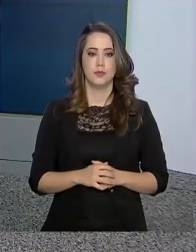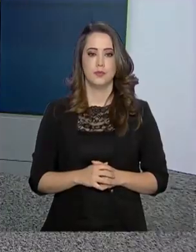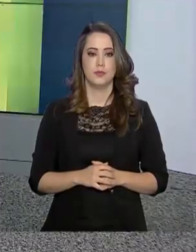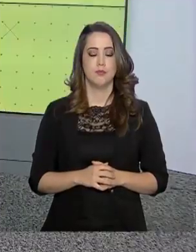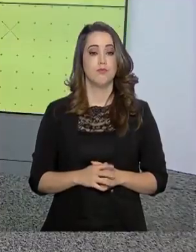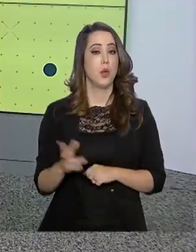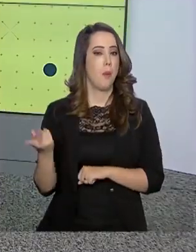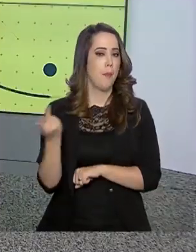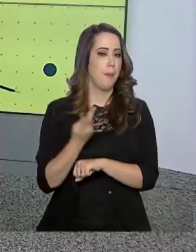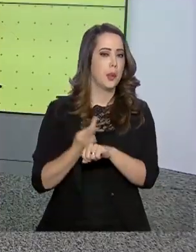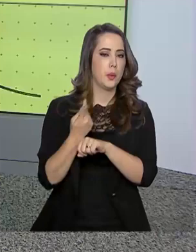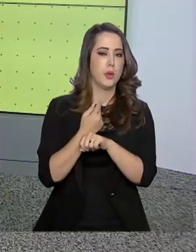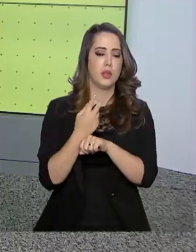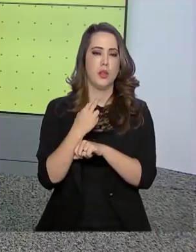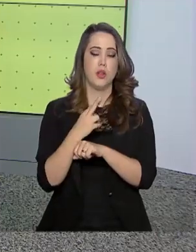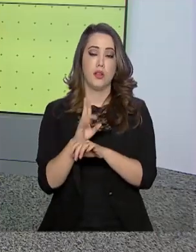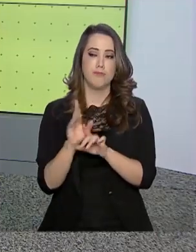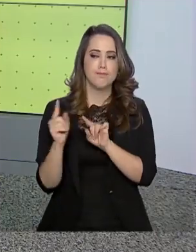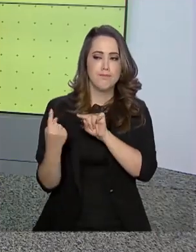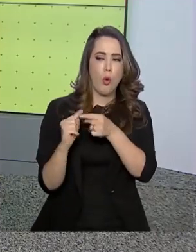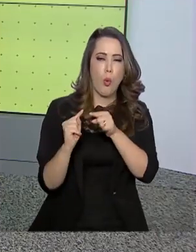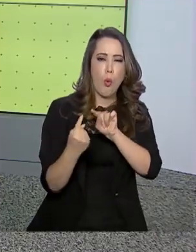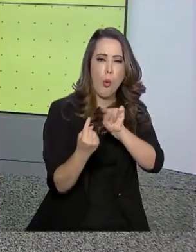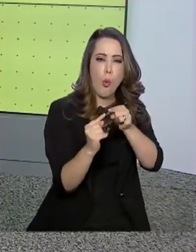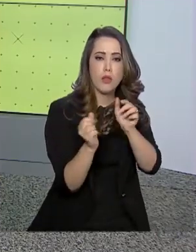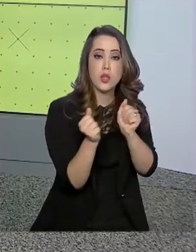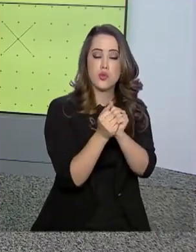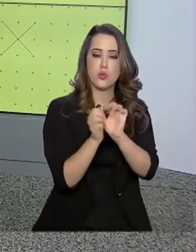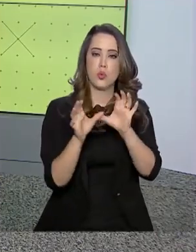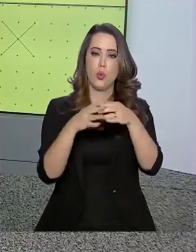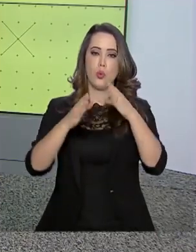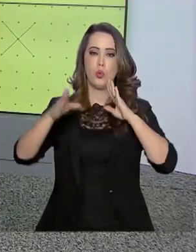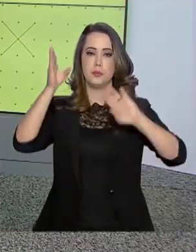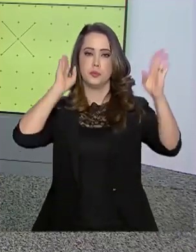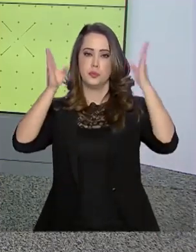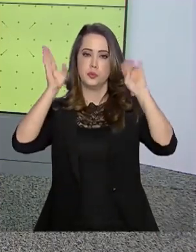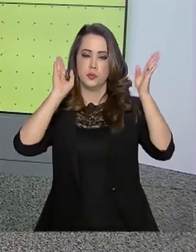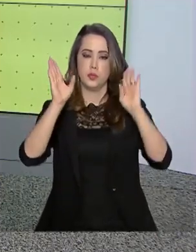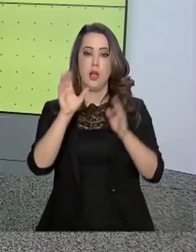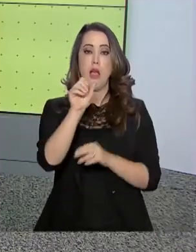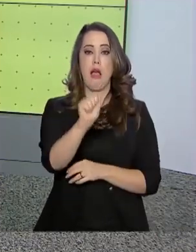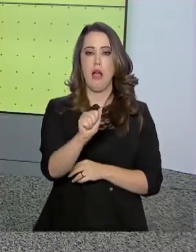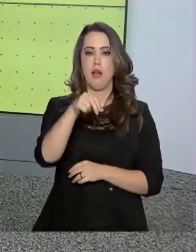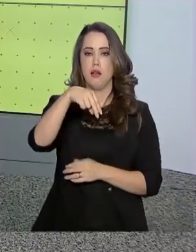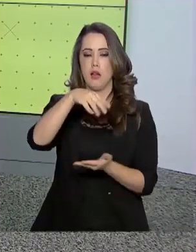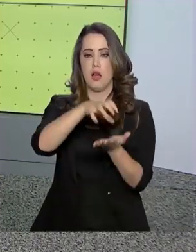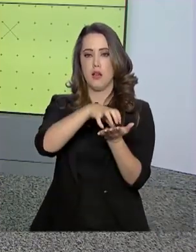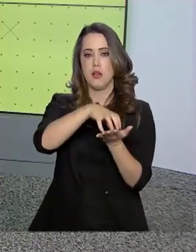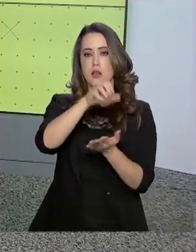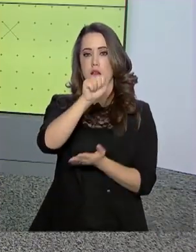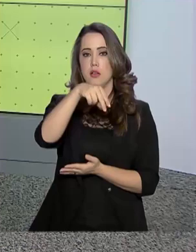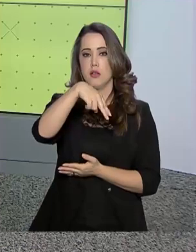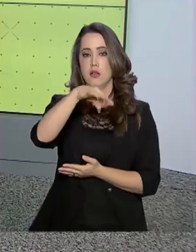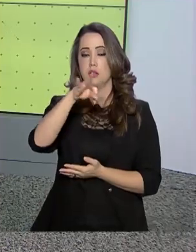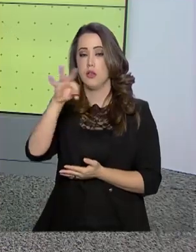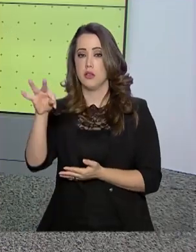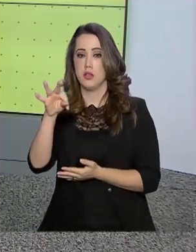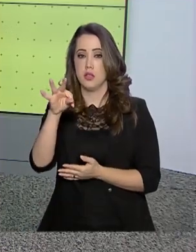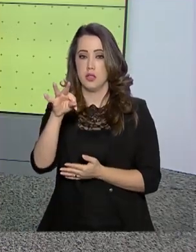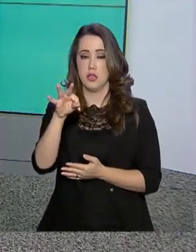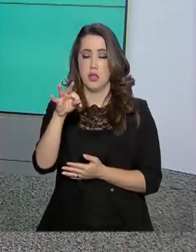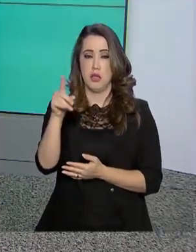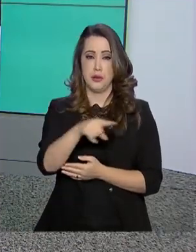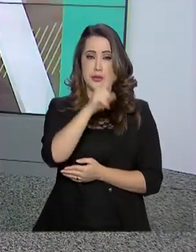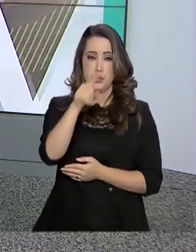Em busca de consenso com os caminhoneiros, a Agência Nacional de Transportes Terrestres, a NTT, suspendeu a nova tabela de